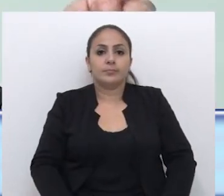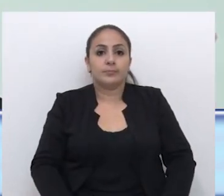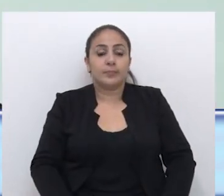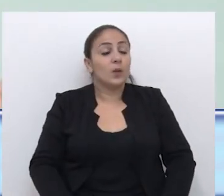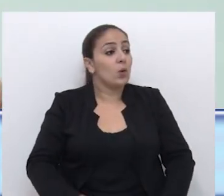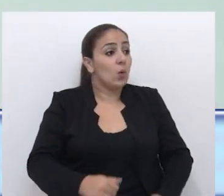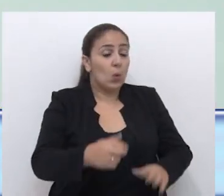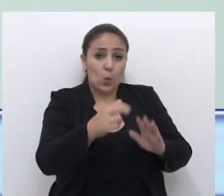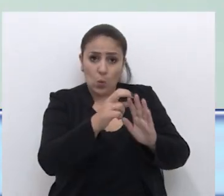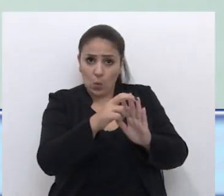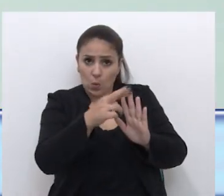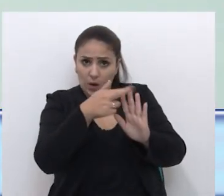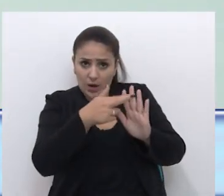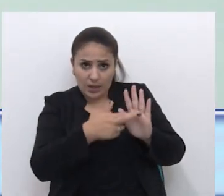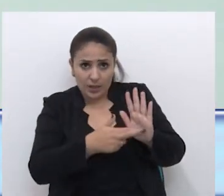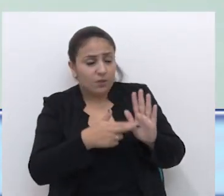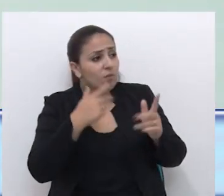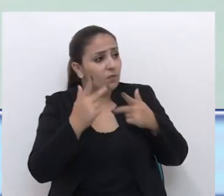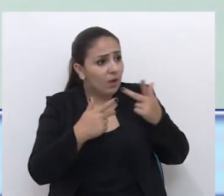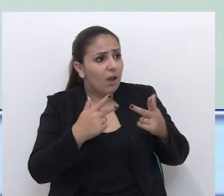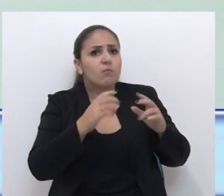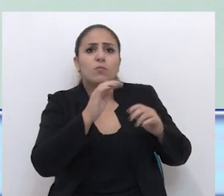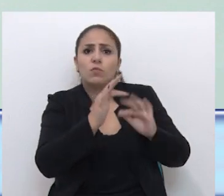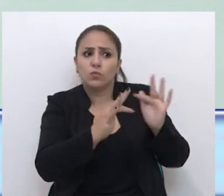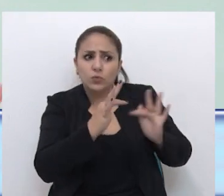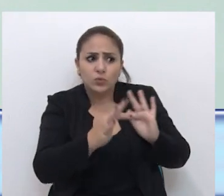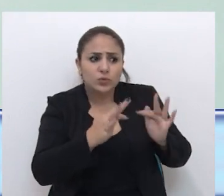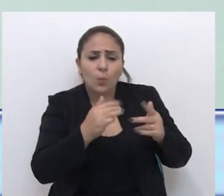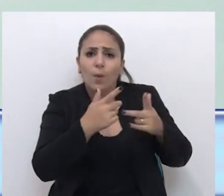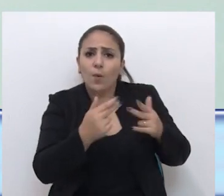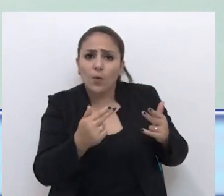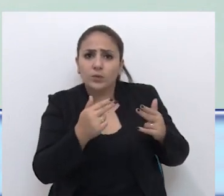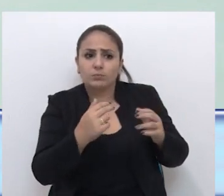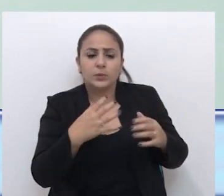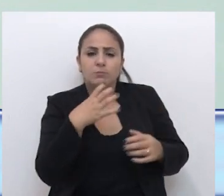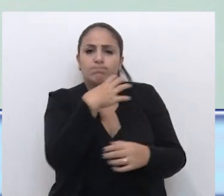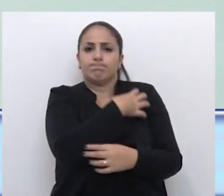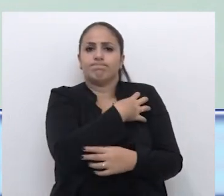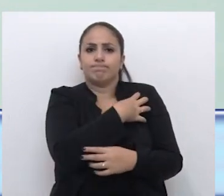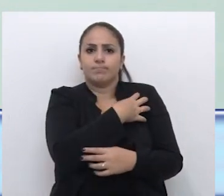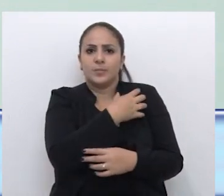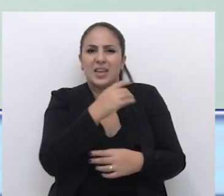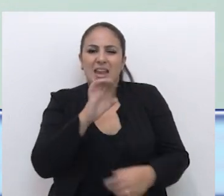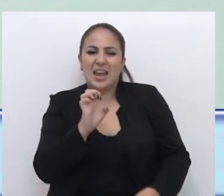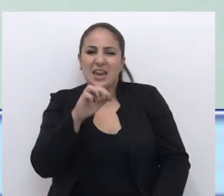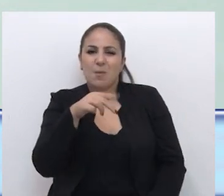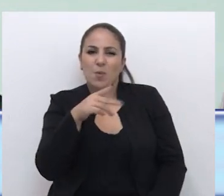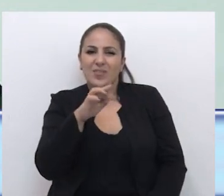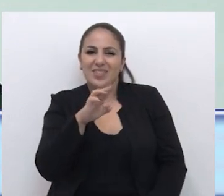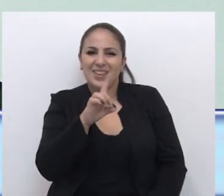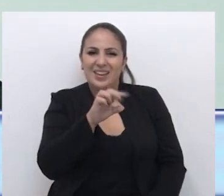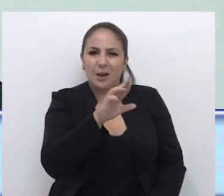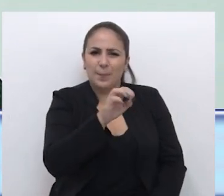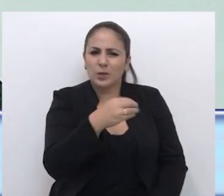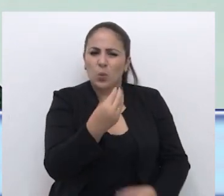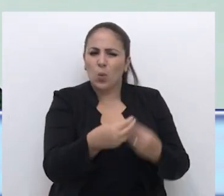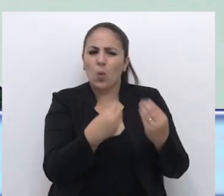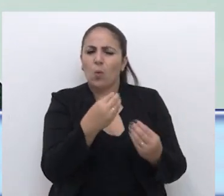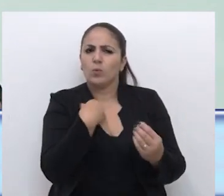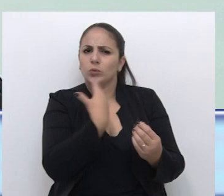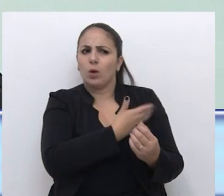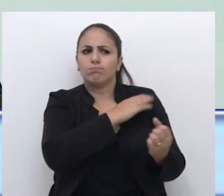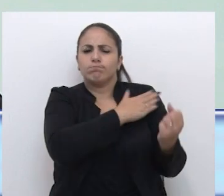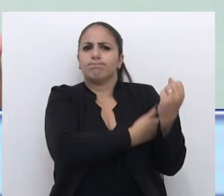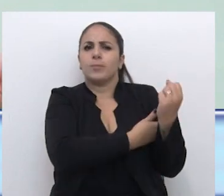Sim, o critério midiático, eu preciso dizer para vocês que ele funciona como um elemento de empoderamento. Quando a gente...